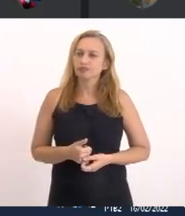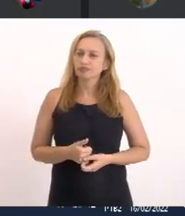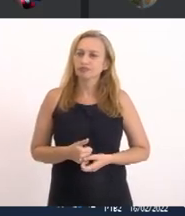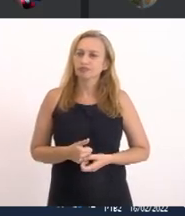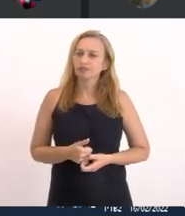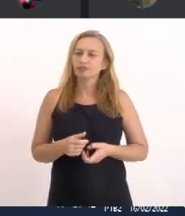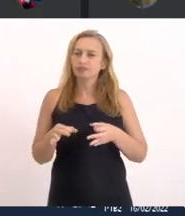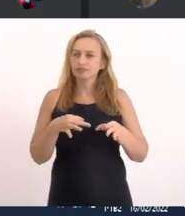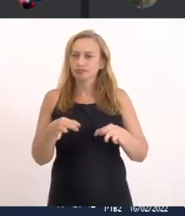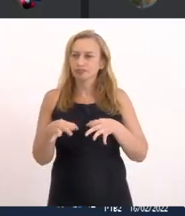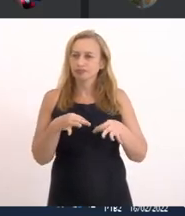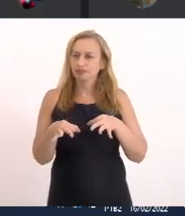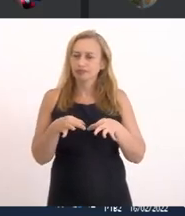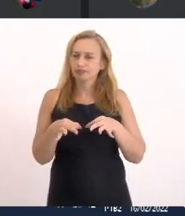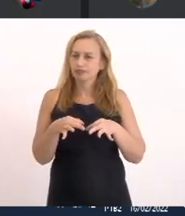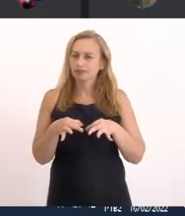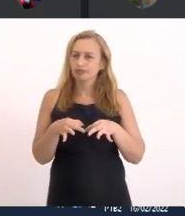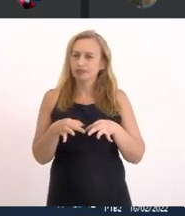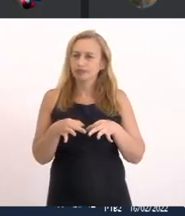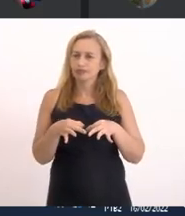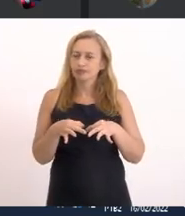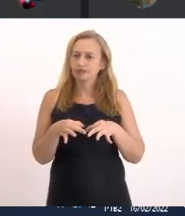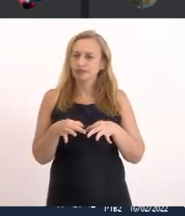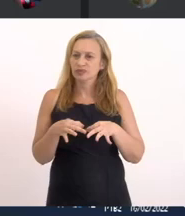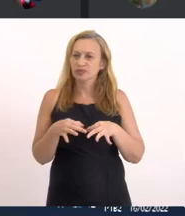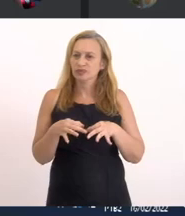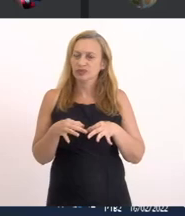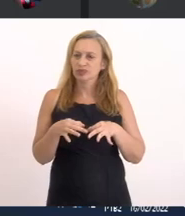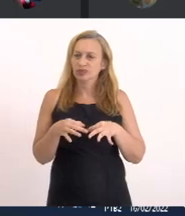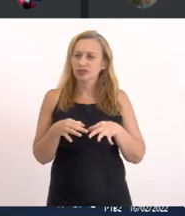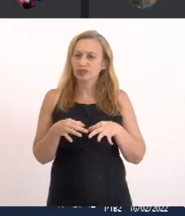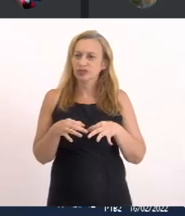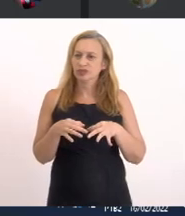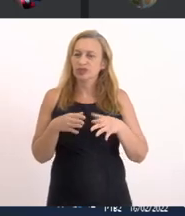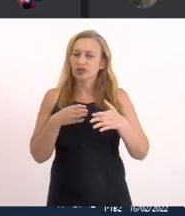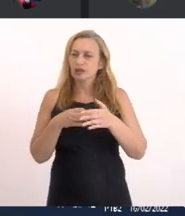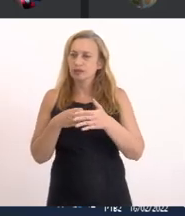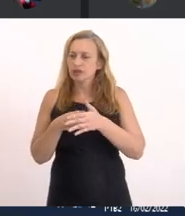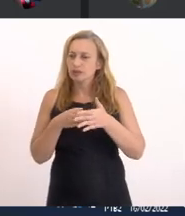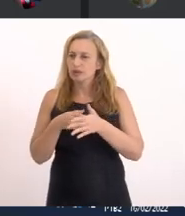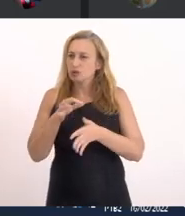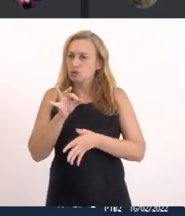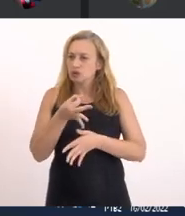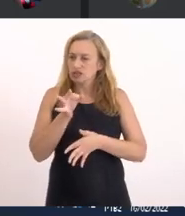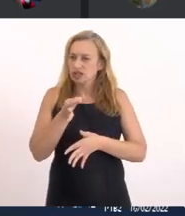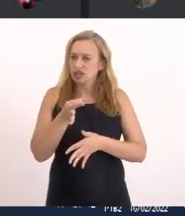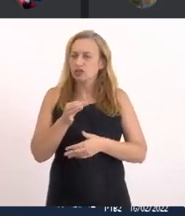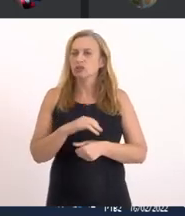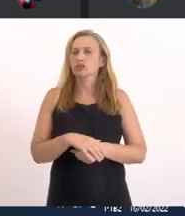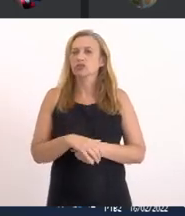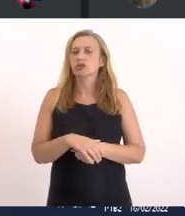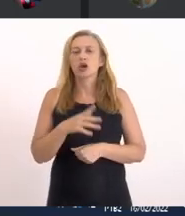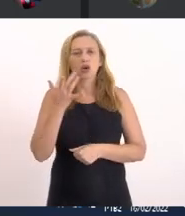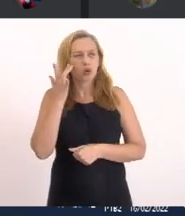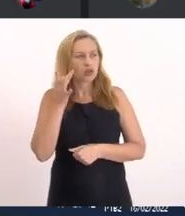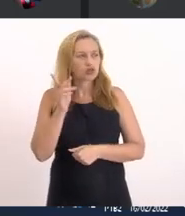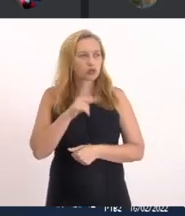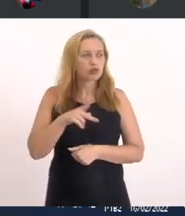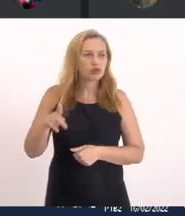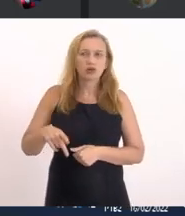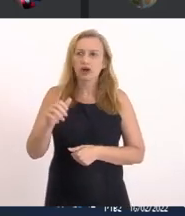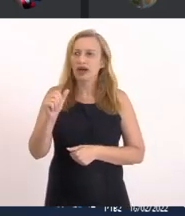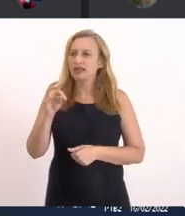Projetar Intervenções Que sejam Factíveis Eu acho Que o Professor Adak